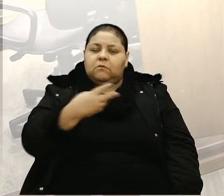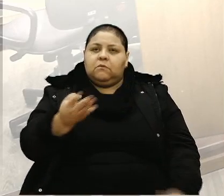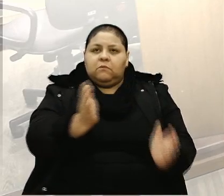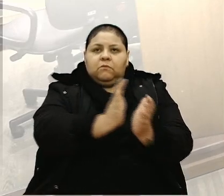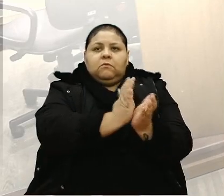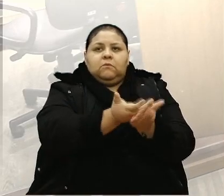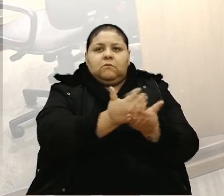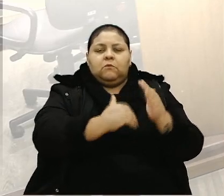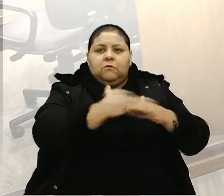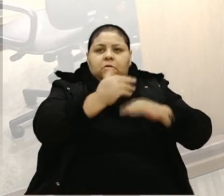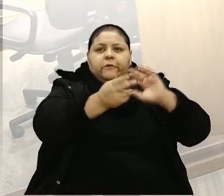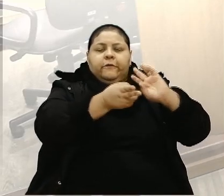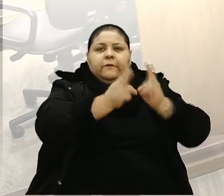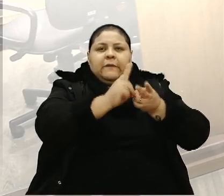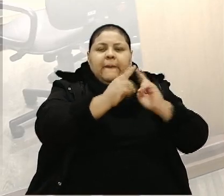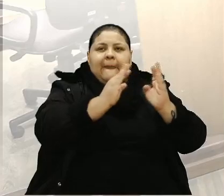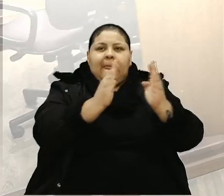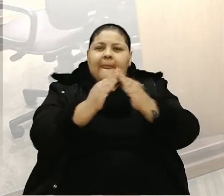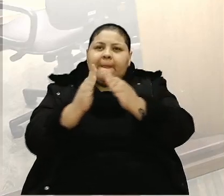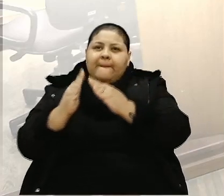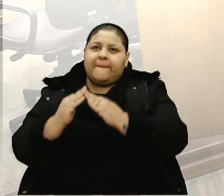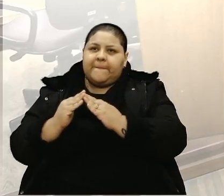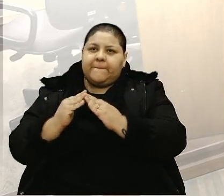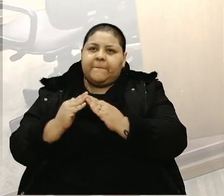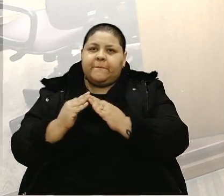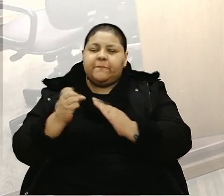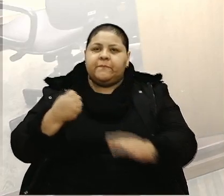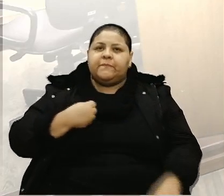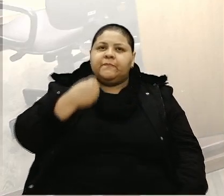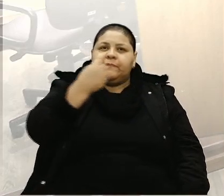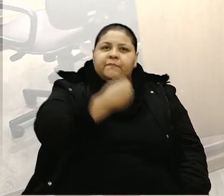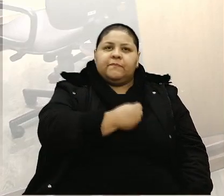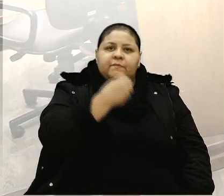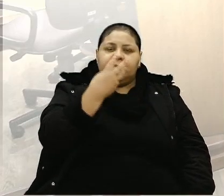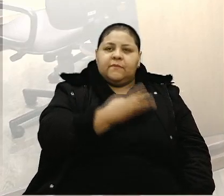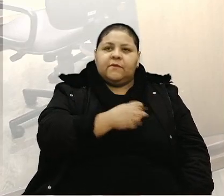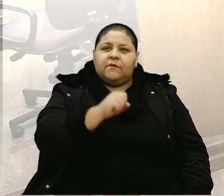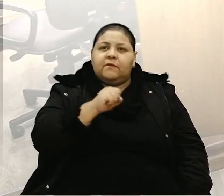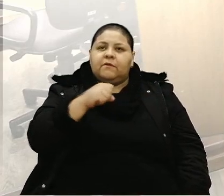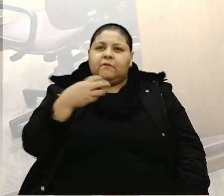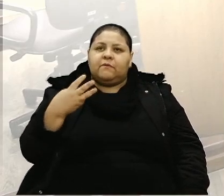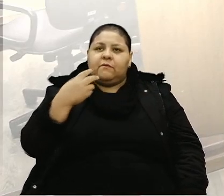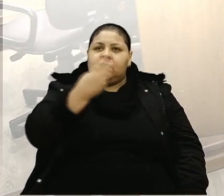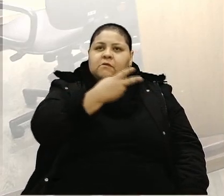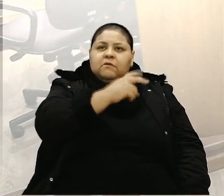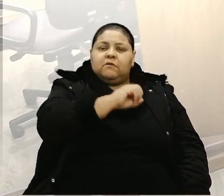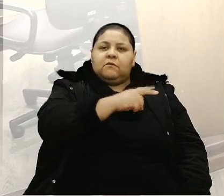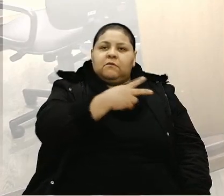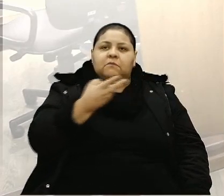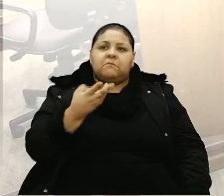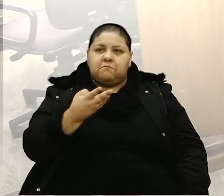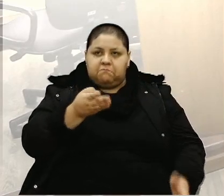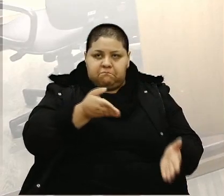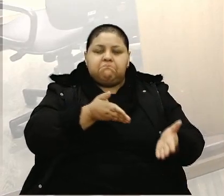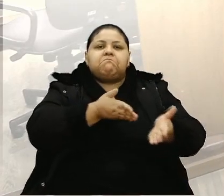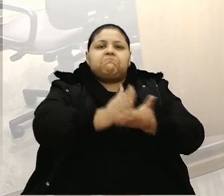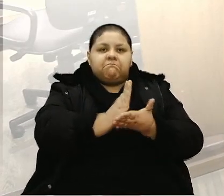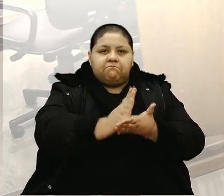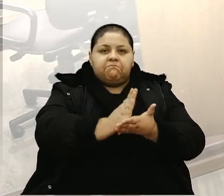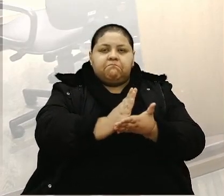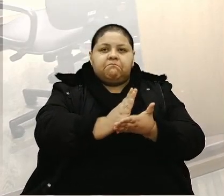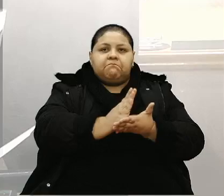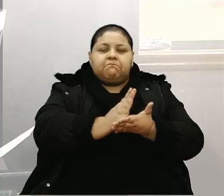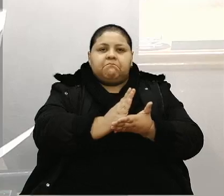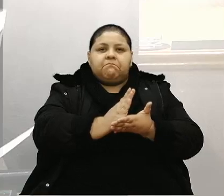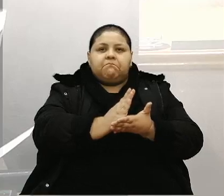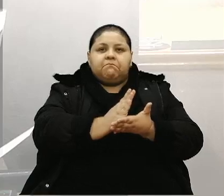Urbano, Transporte e Habitação, parecer nº 383, 2024, favorável, pelo parecer